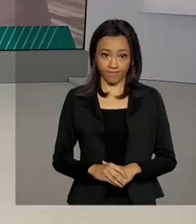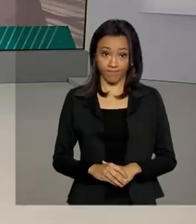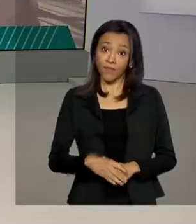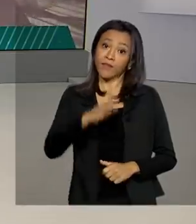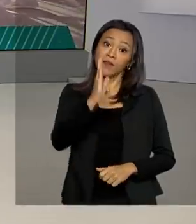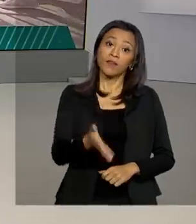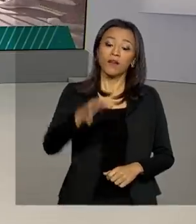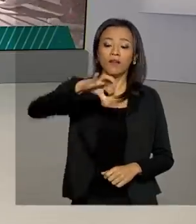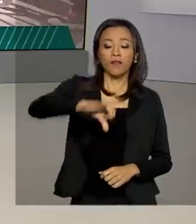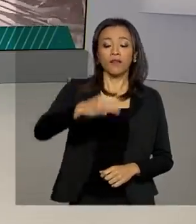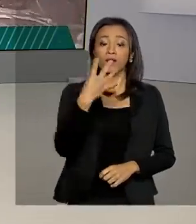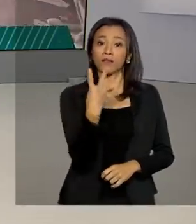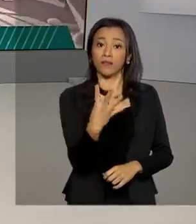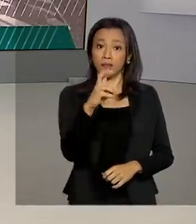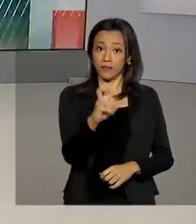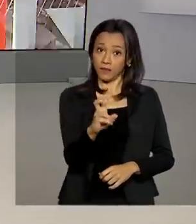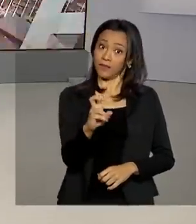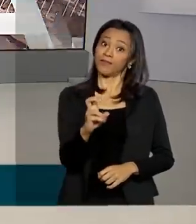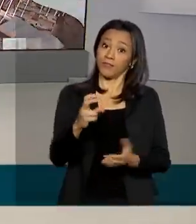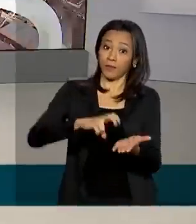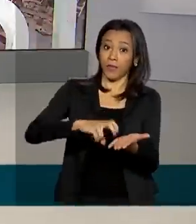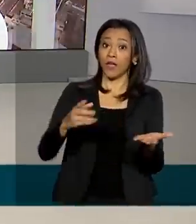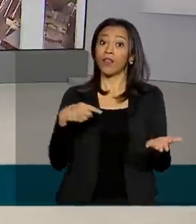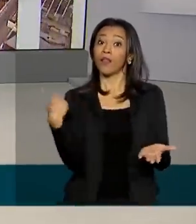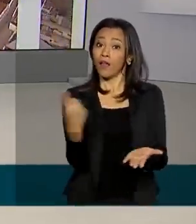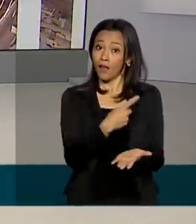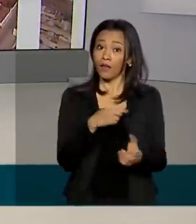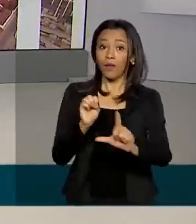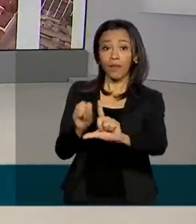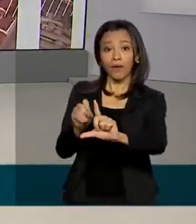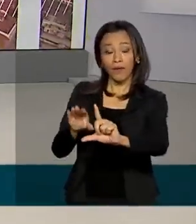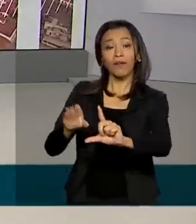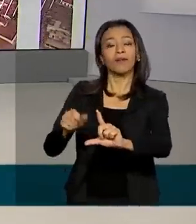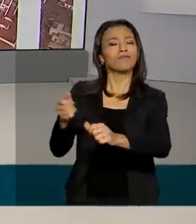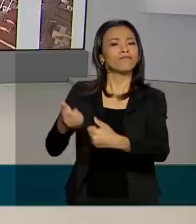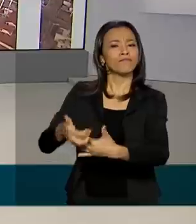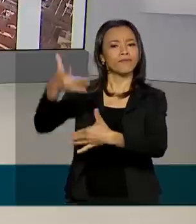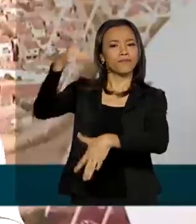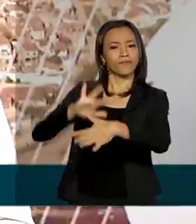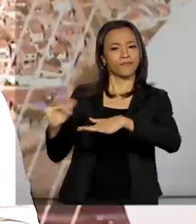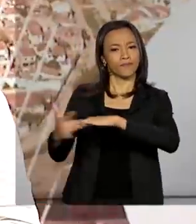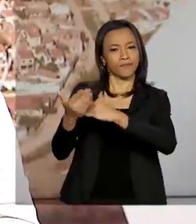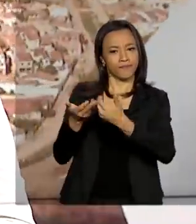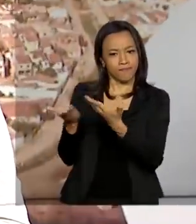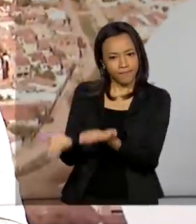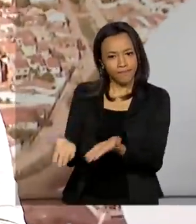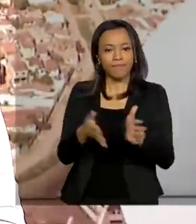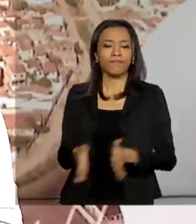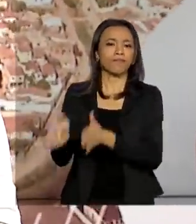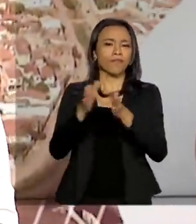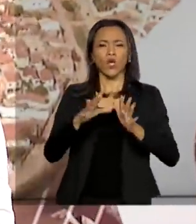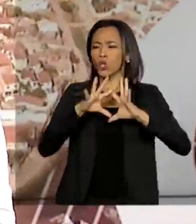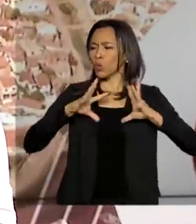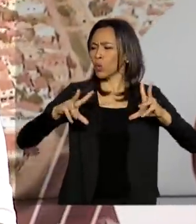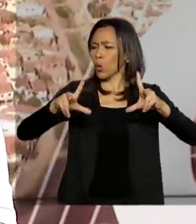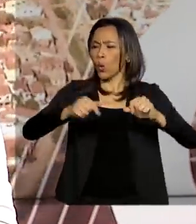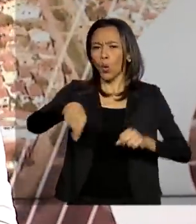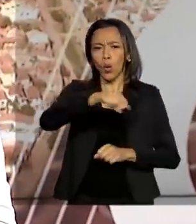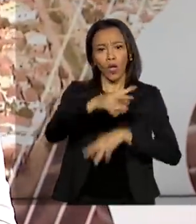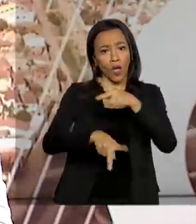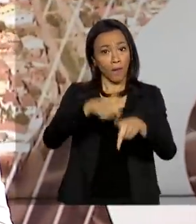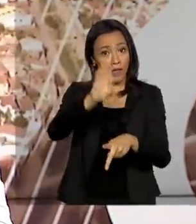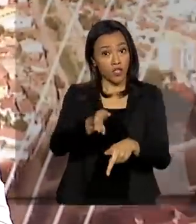São 9h45 da manhã e estamos ao vivo também pelas redes sociais. Todos os brasileiros que se